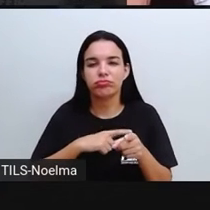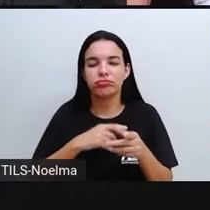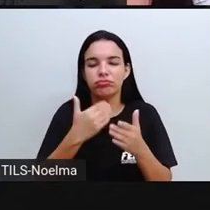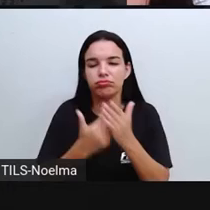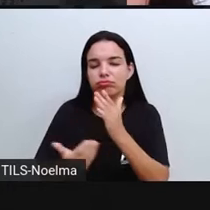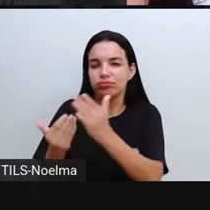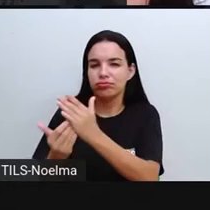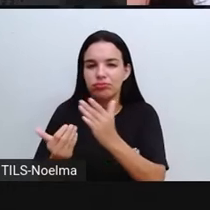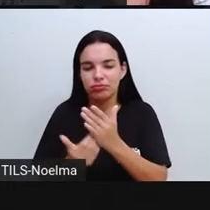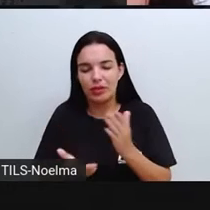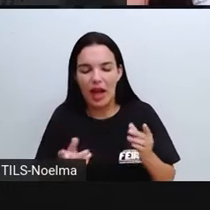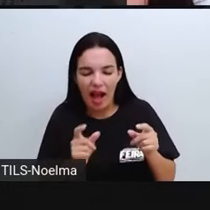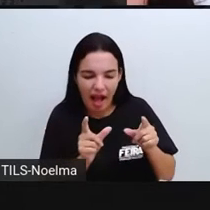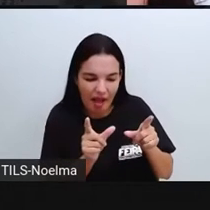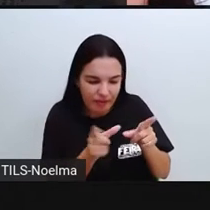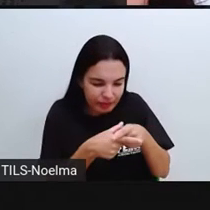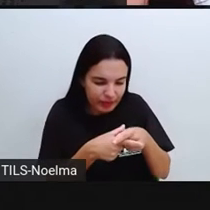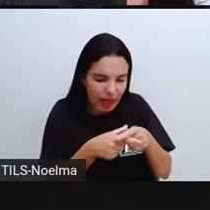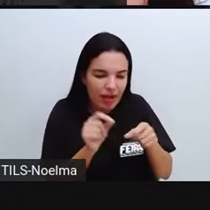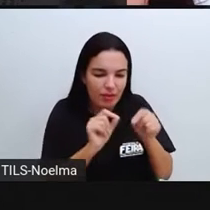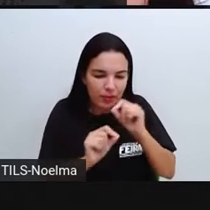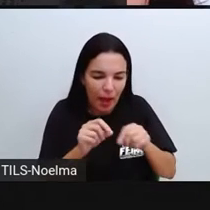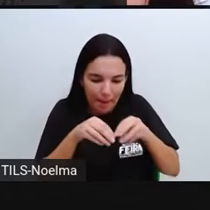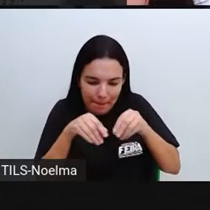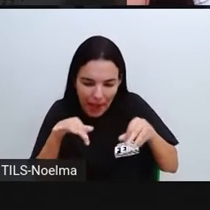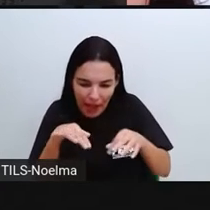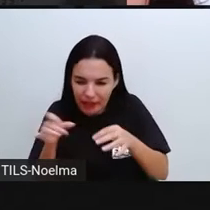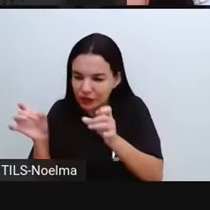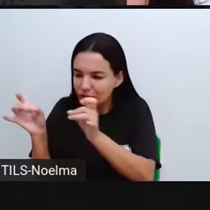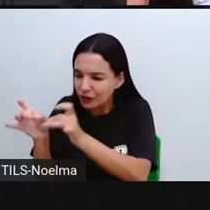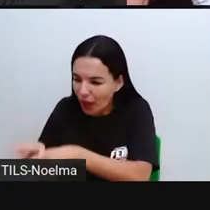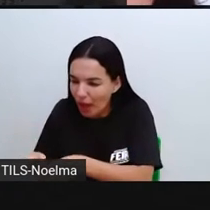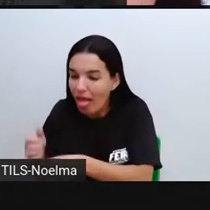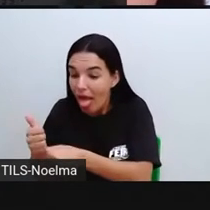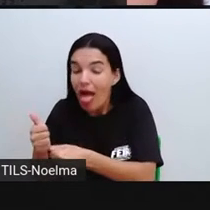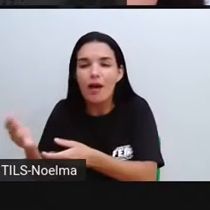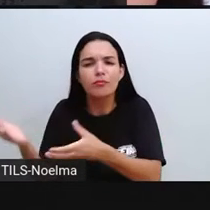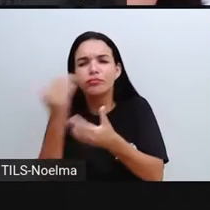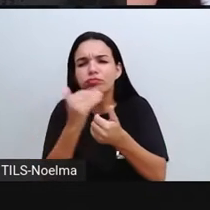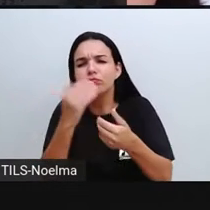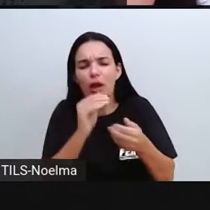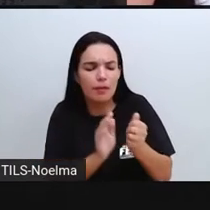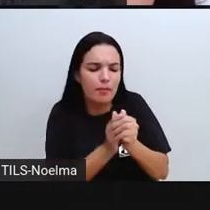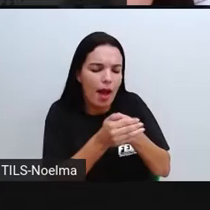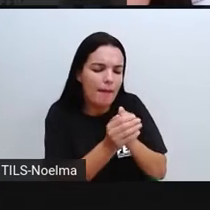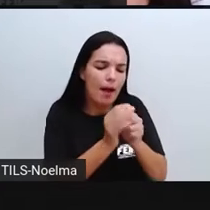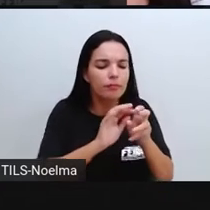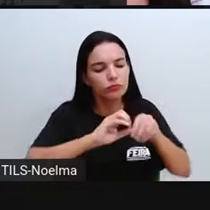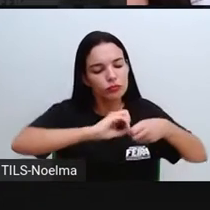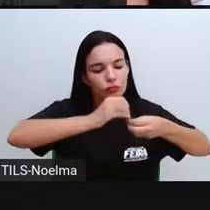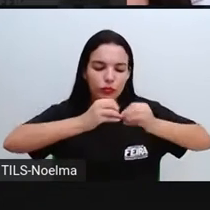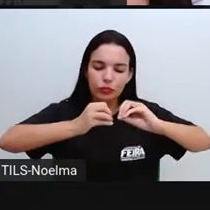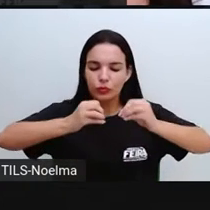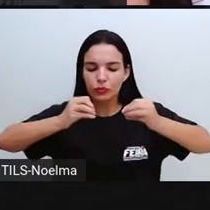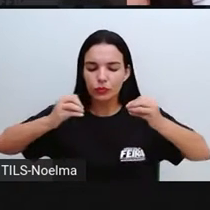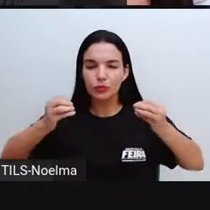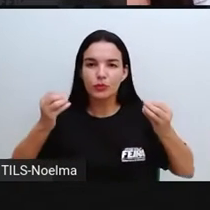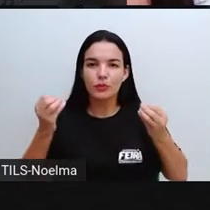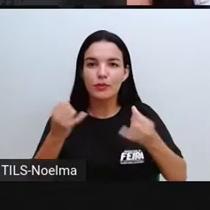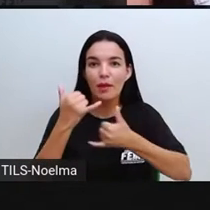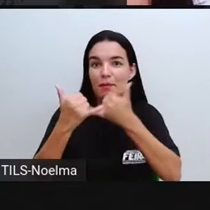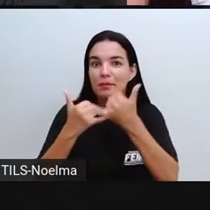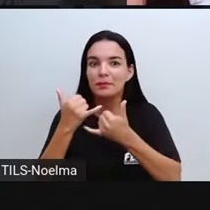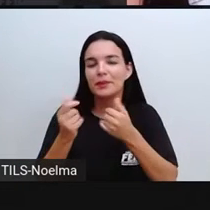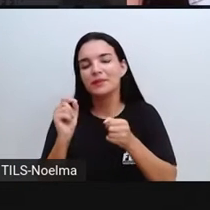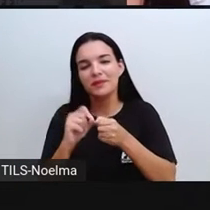como a mãe dele trabalhava ali já produzindo esses utensílios, né? Esses vasos aí de cerâmica, utilizando aí o barro. Ele